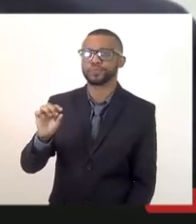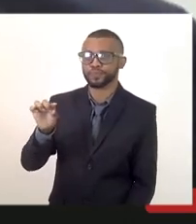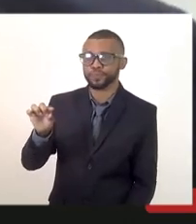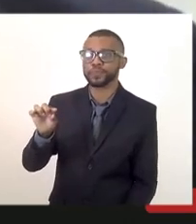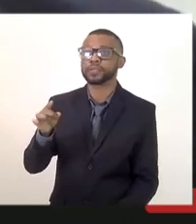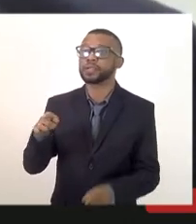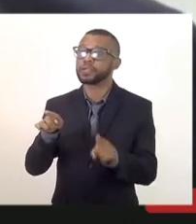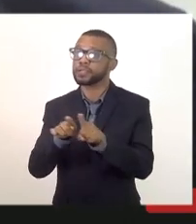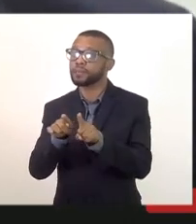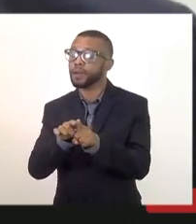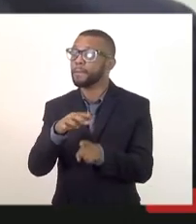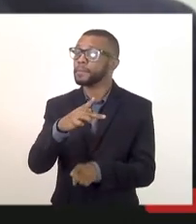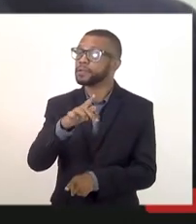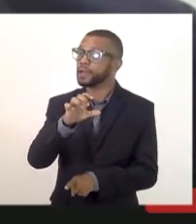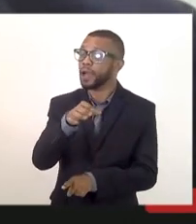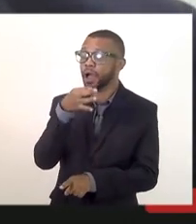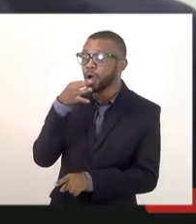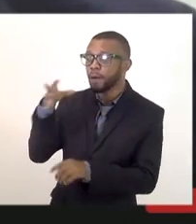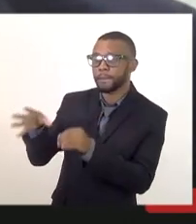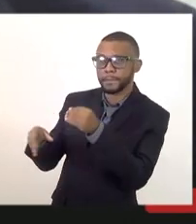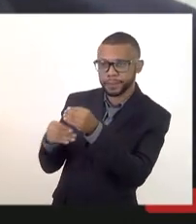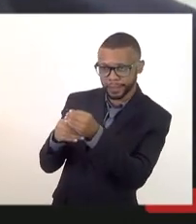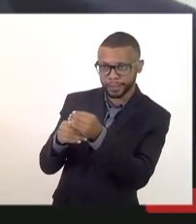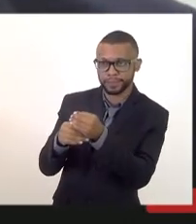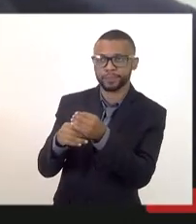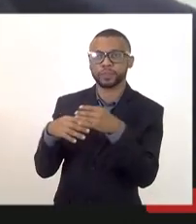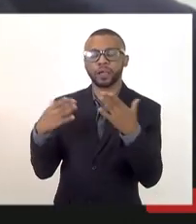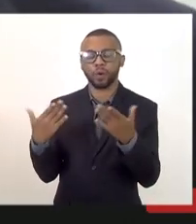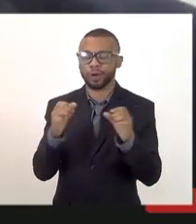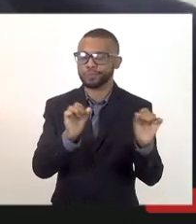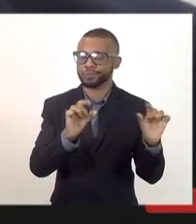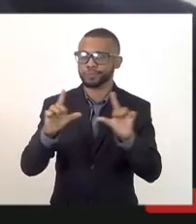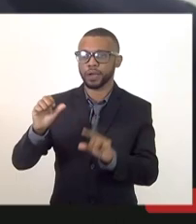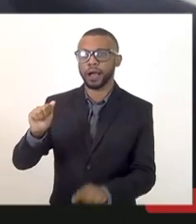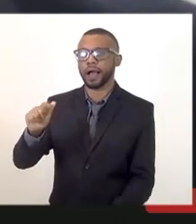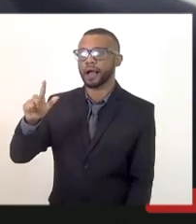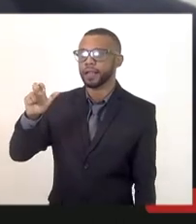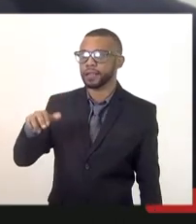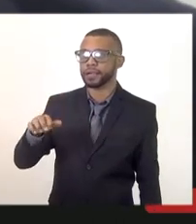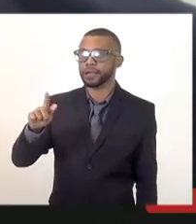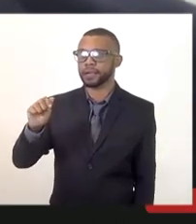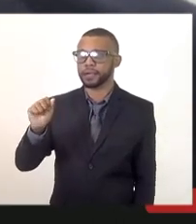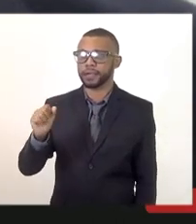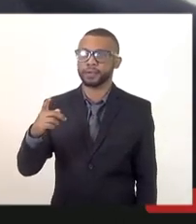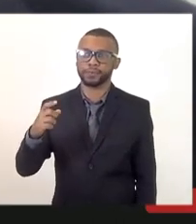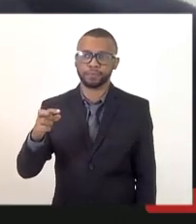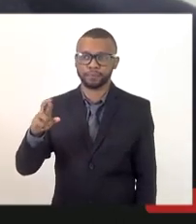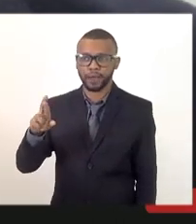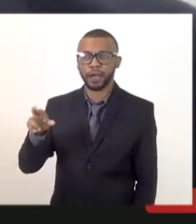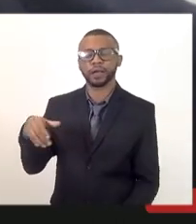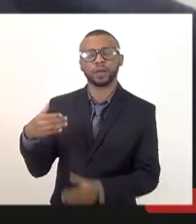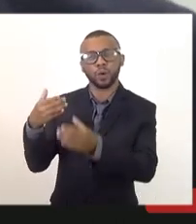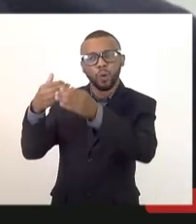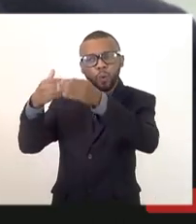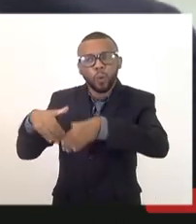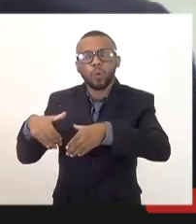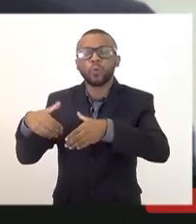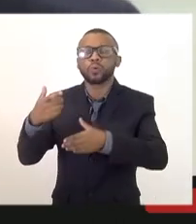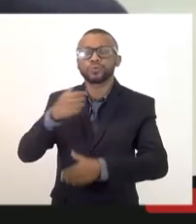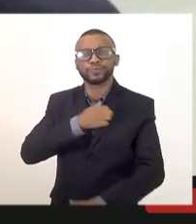PGE também então com a palavra o Alan Gaspar conhecido nosso aí concurso de combatente